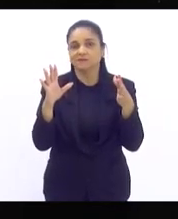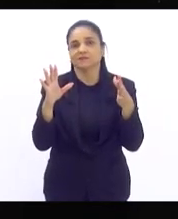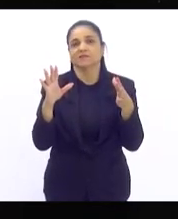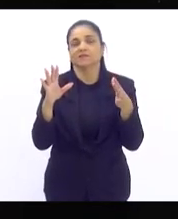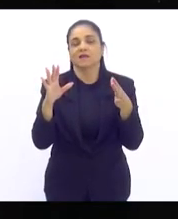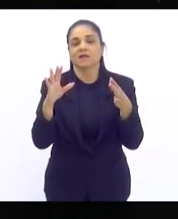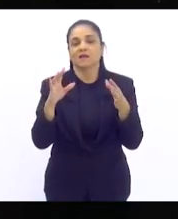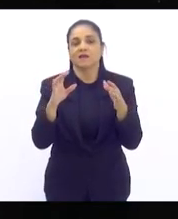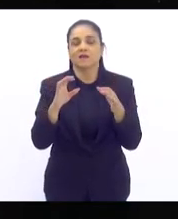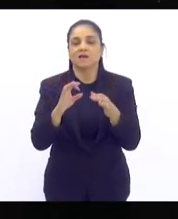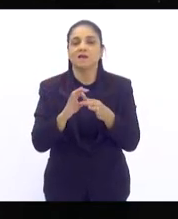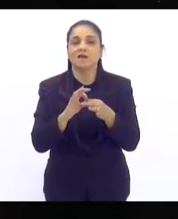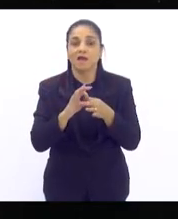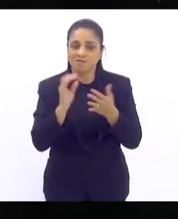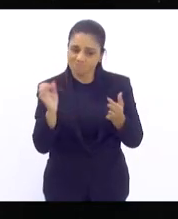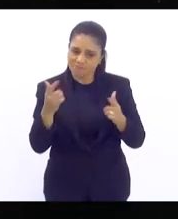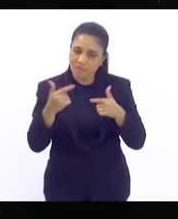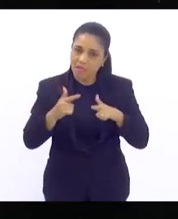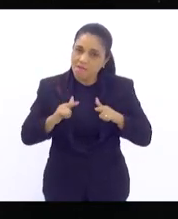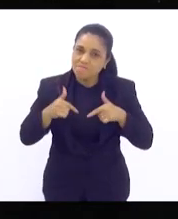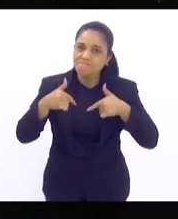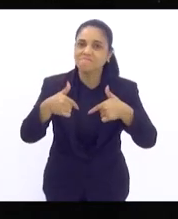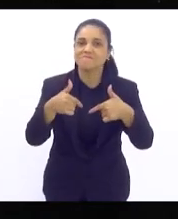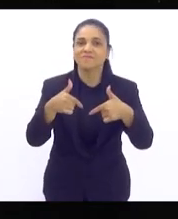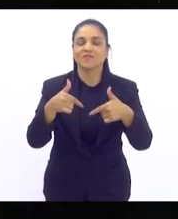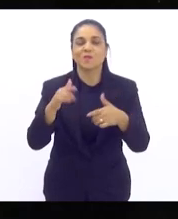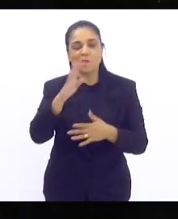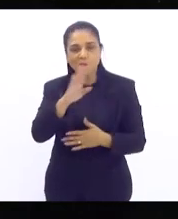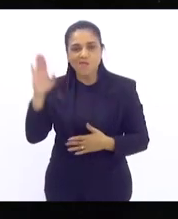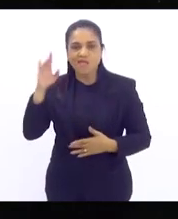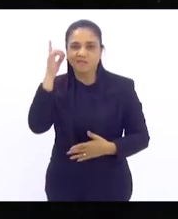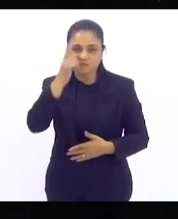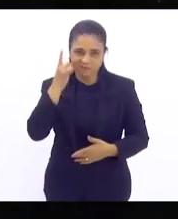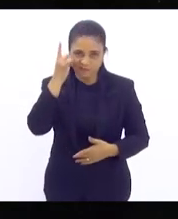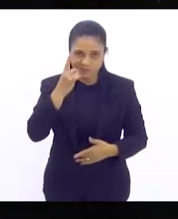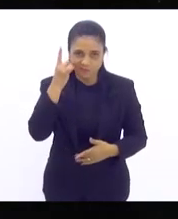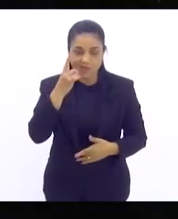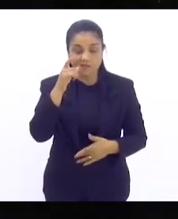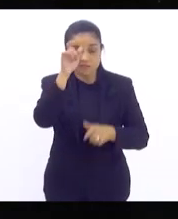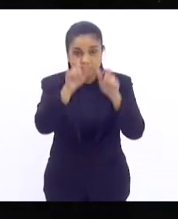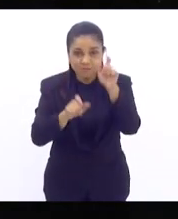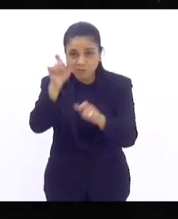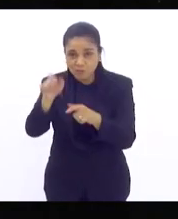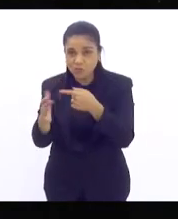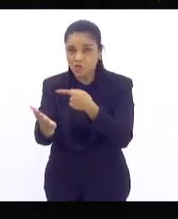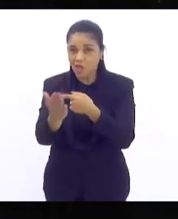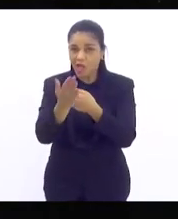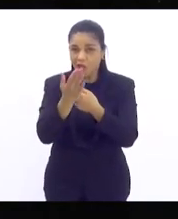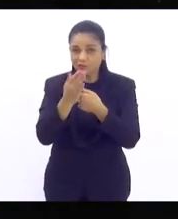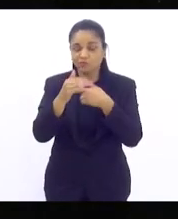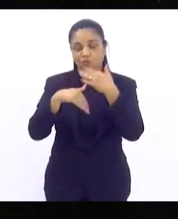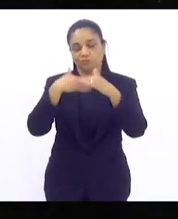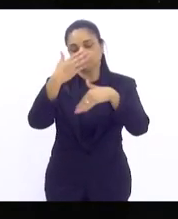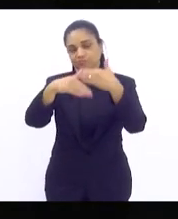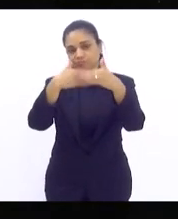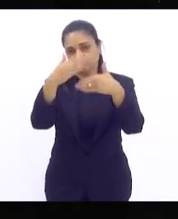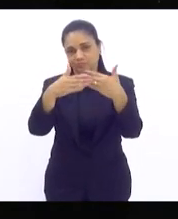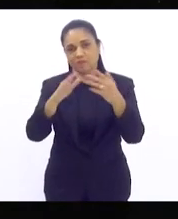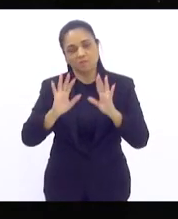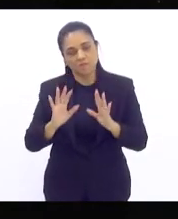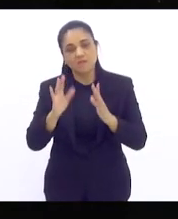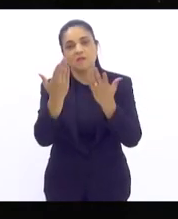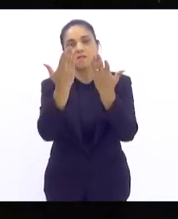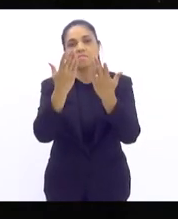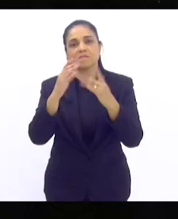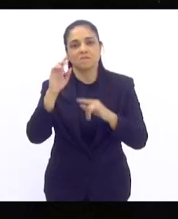que permite o exercício do nosso mandato de deputadas e aquelas pessoas que contribuíram para a sua construção merecem ser lembradas.